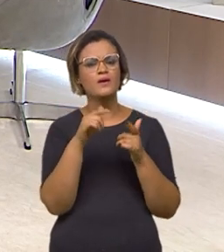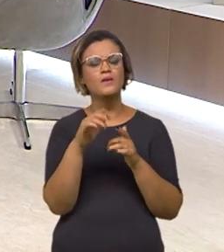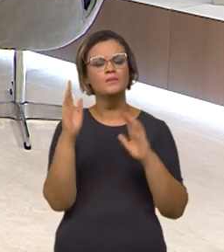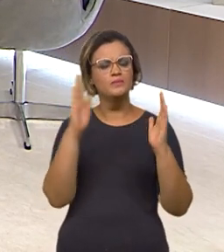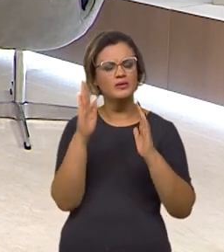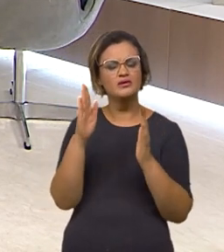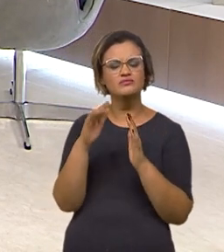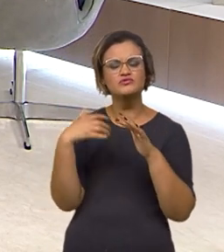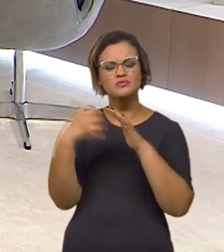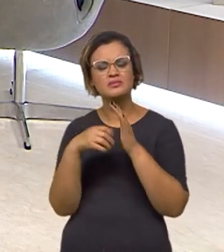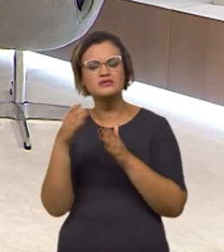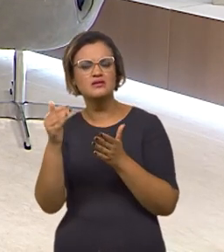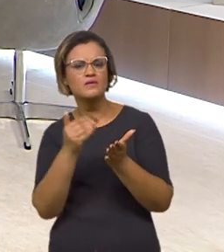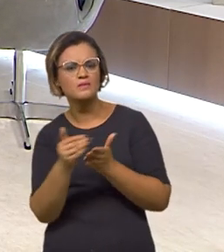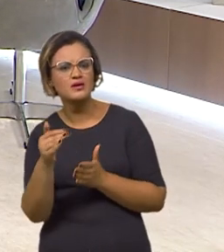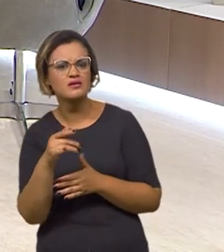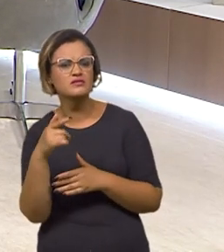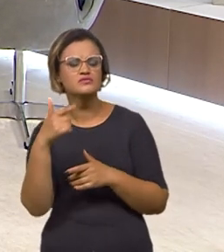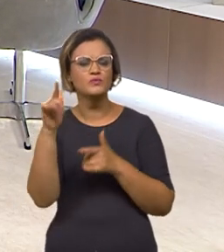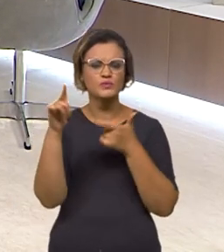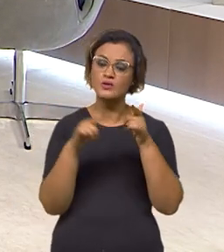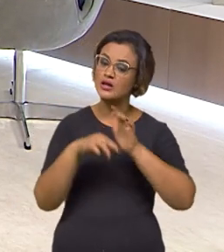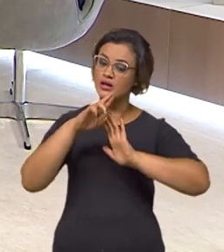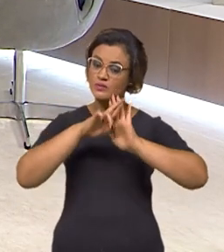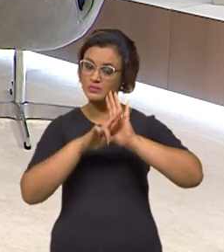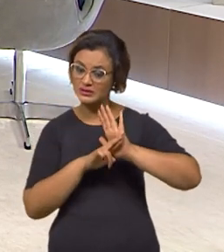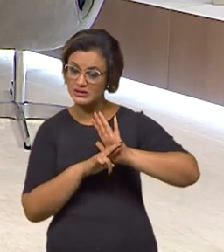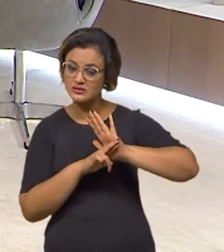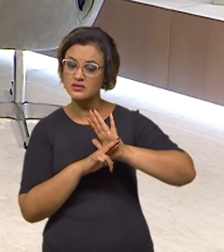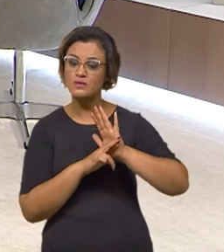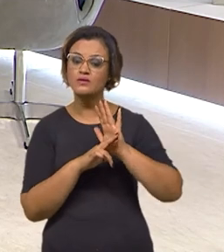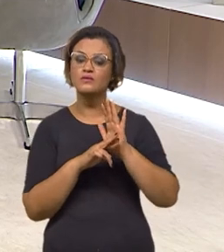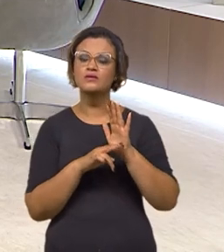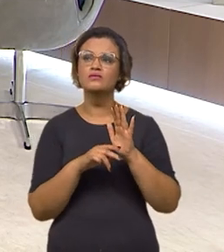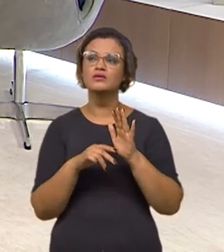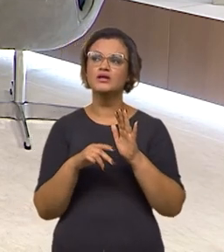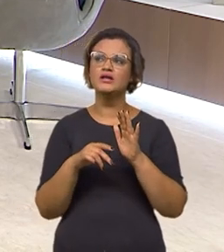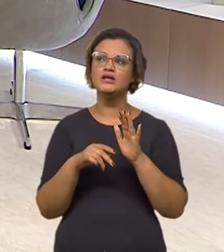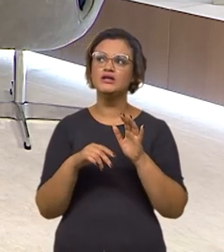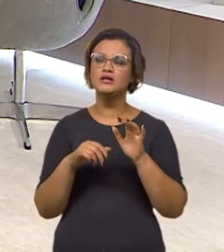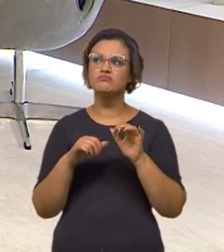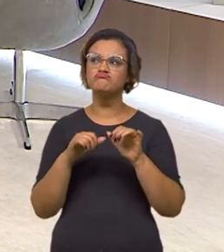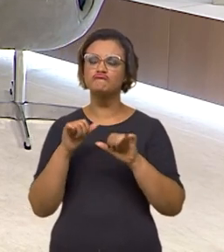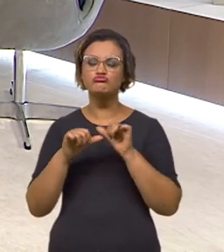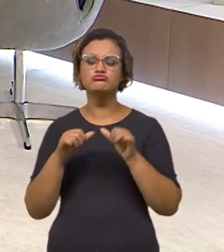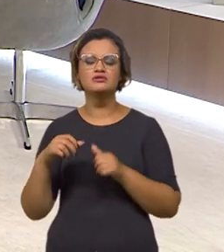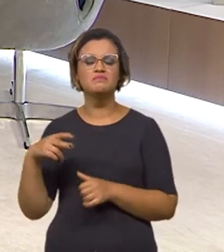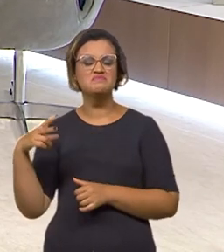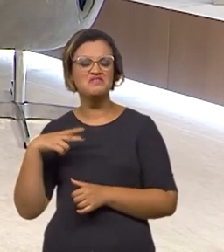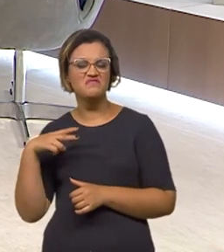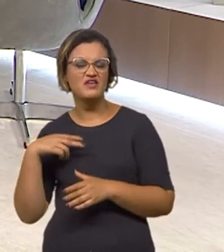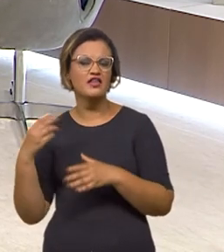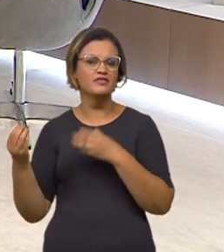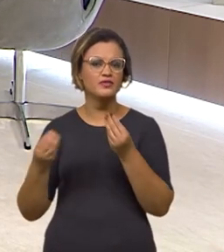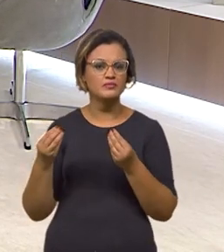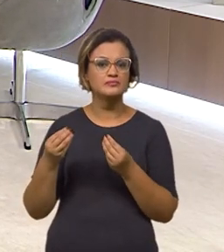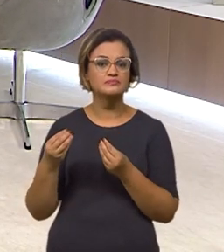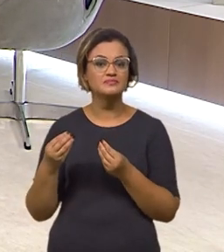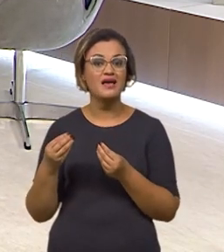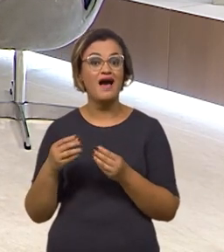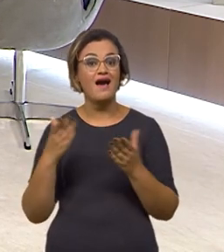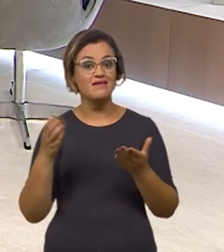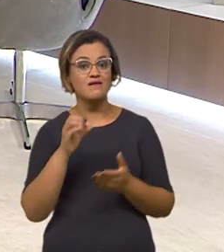empresa no país, que a própria regulação com o privado, a relação público-privada de como é que ela é. Então, a OCDE